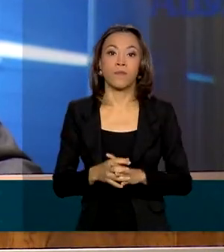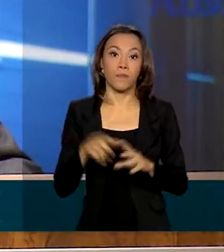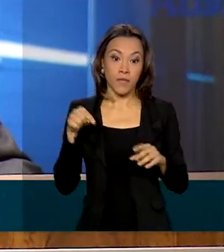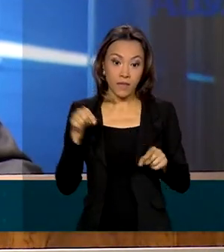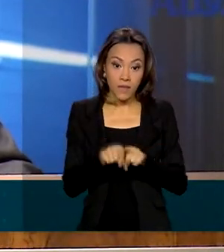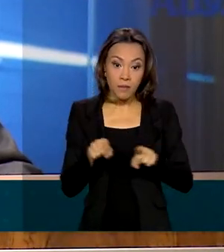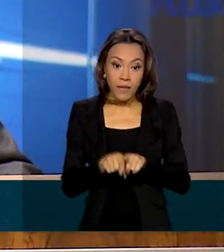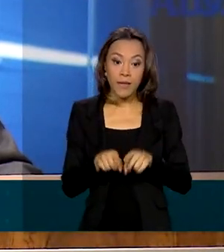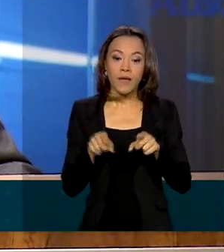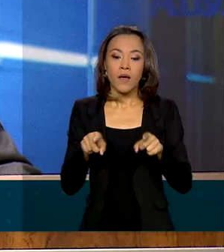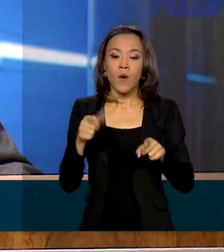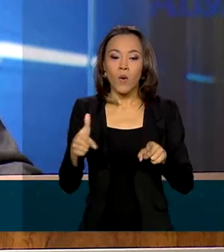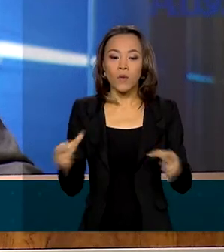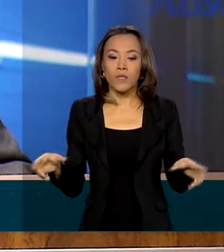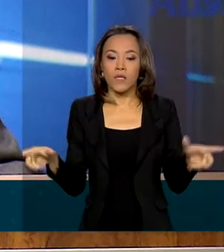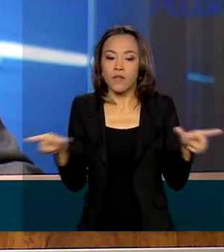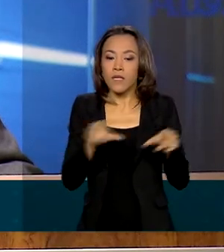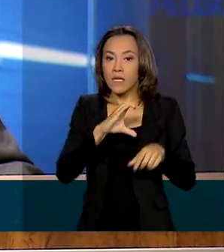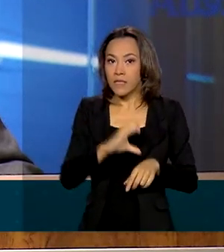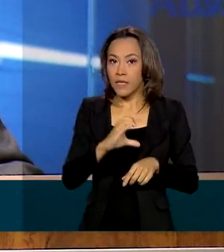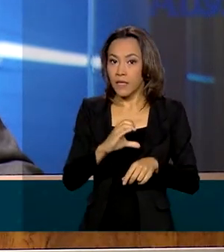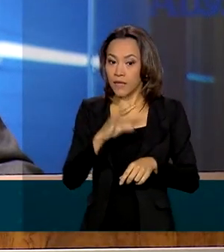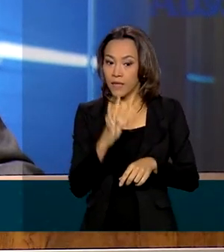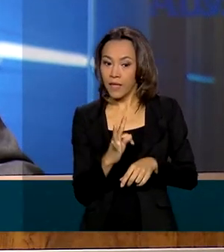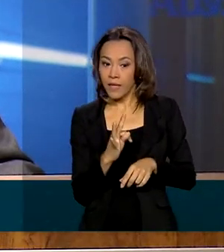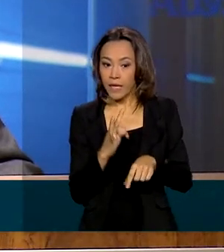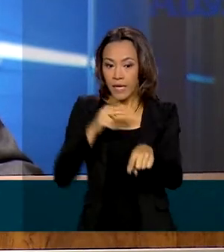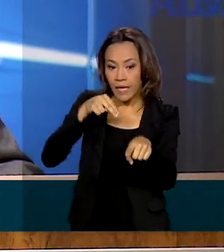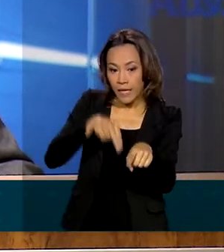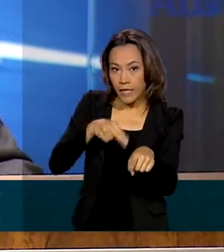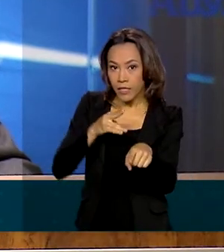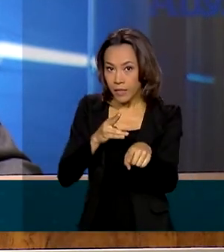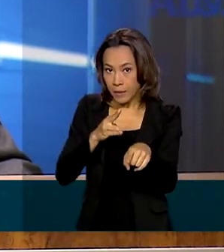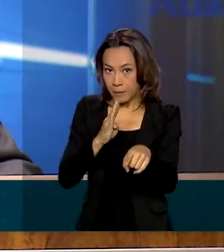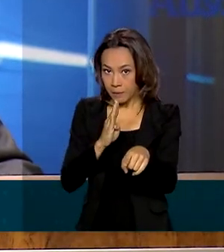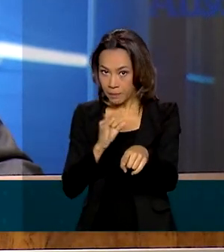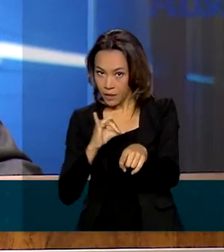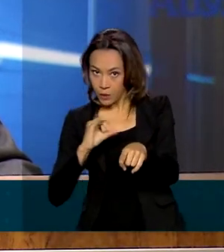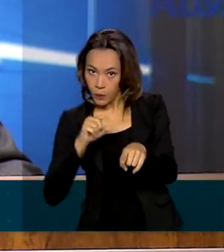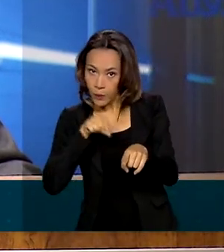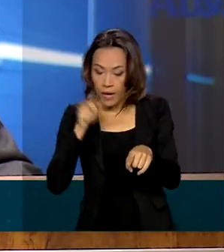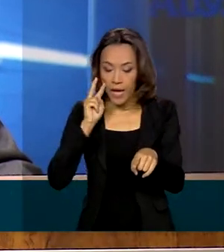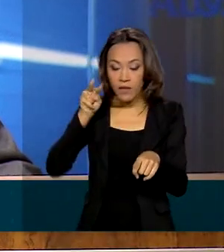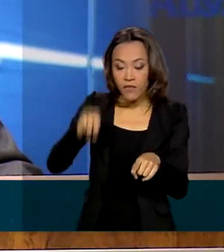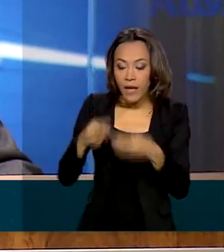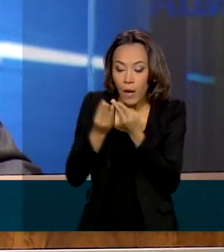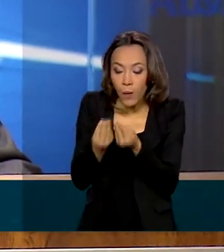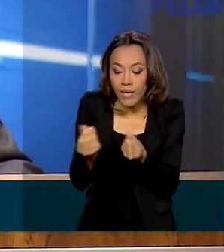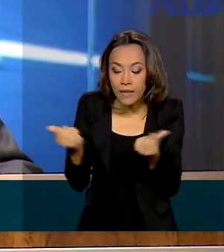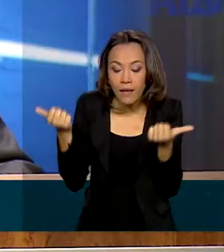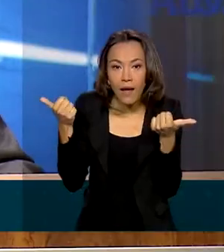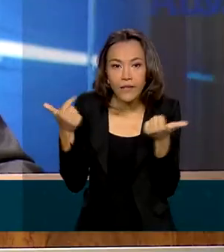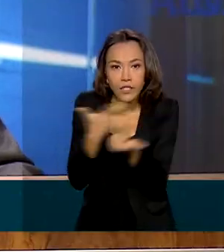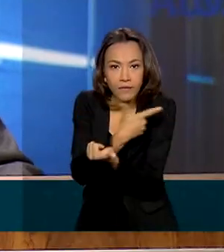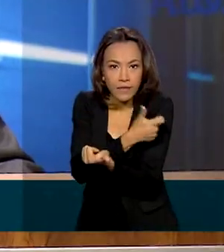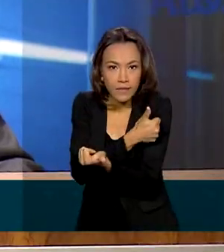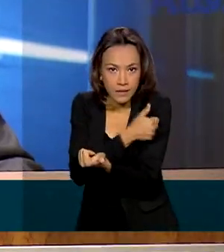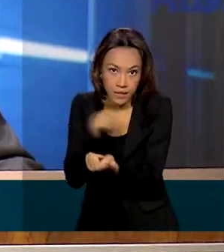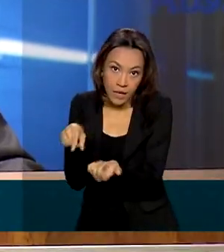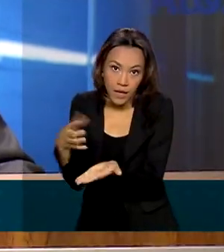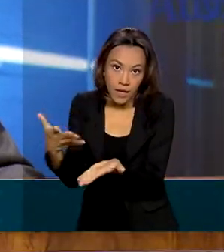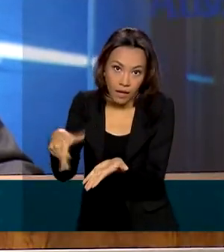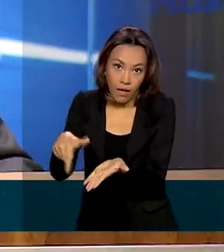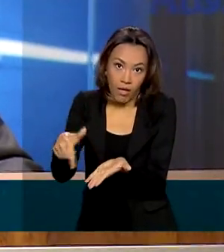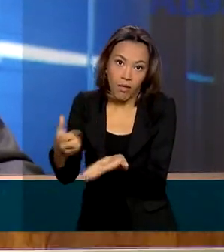vinculada ao Ministério da Ciência, Tecnologia e Inovações, ela não avalia a qualidade da vacina enquanto medicamento.